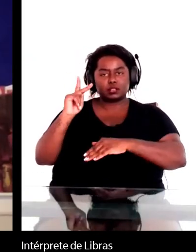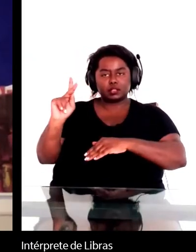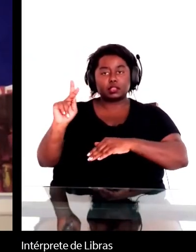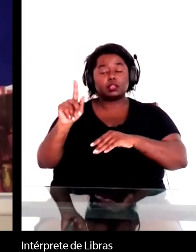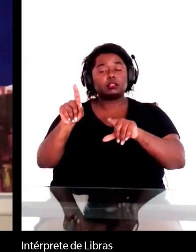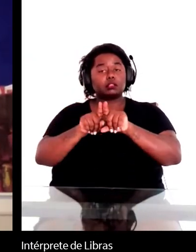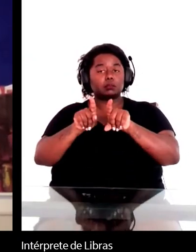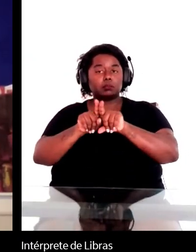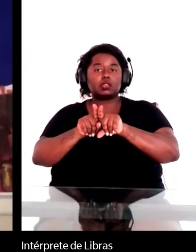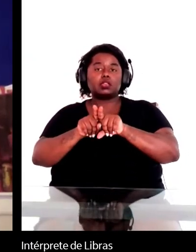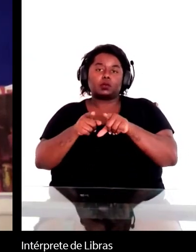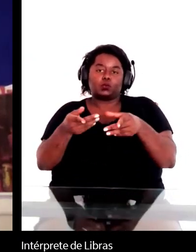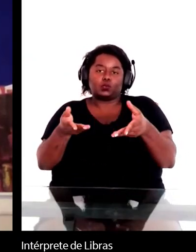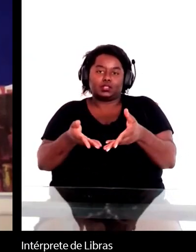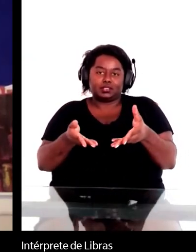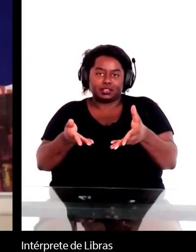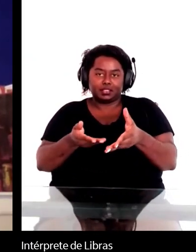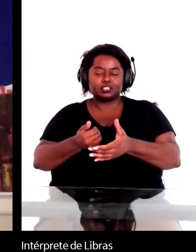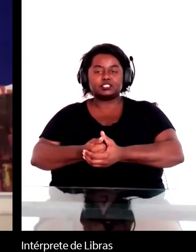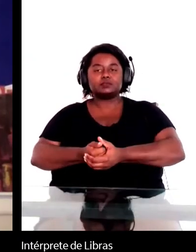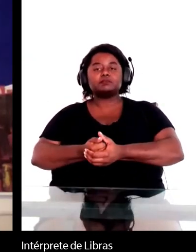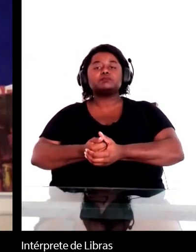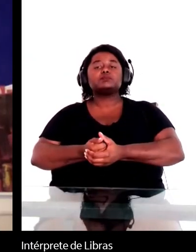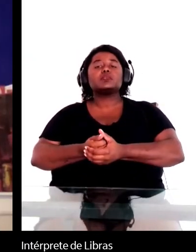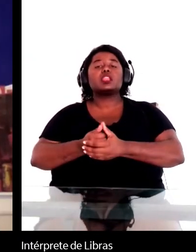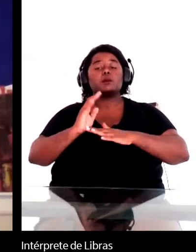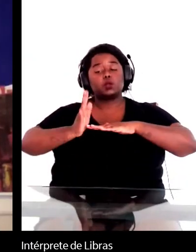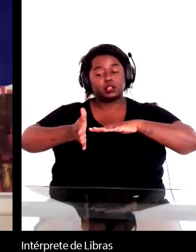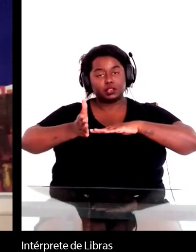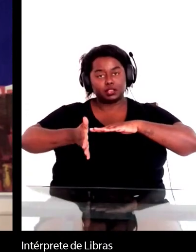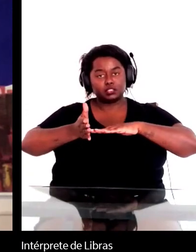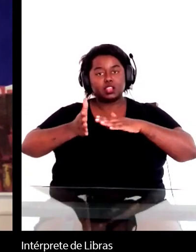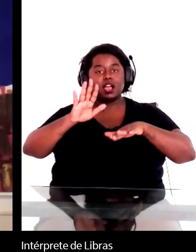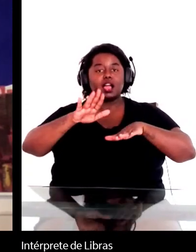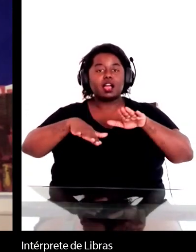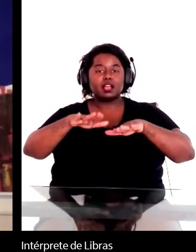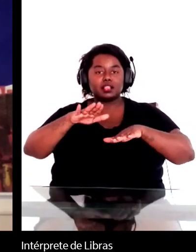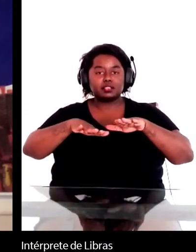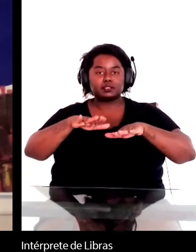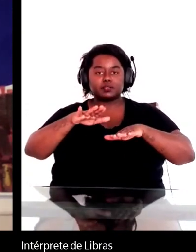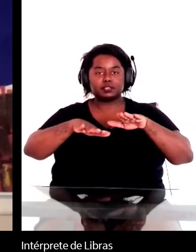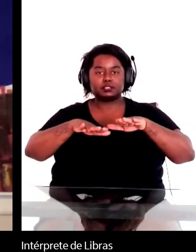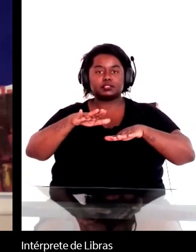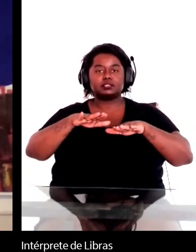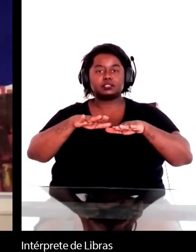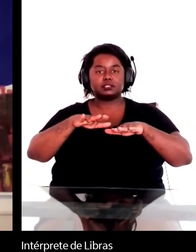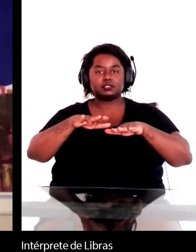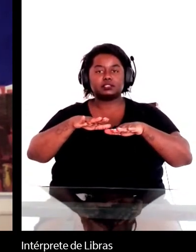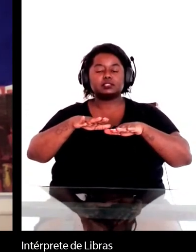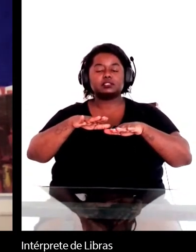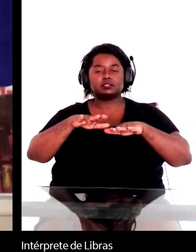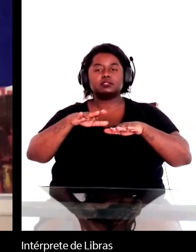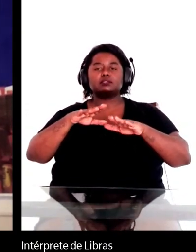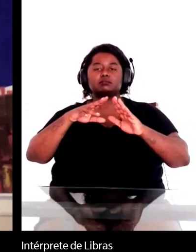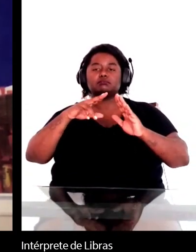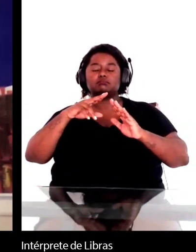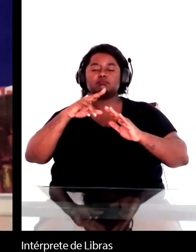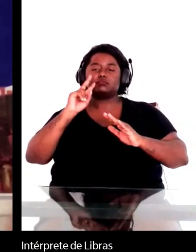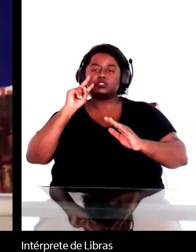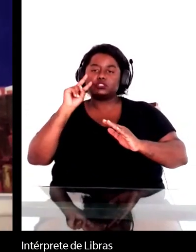Nós lemos tantas vezes na crítica que o romancista modernista, que Machado é